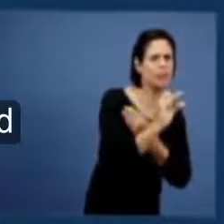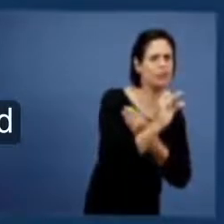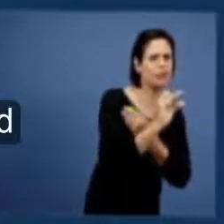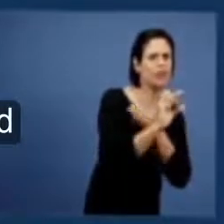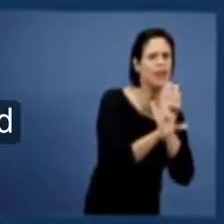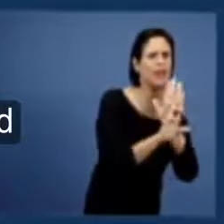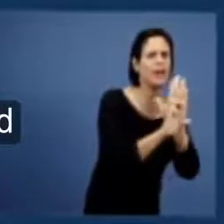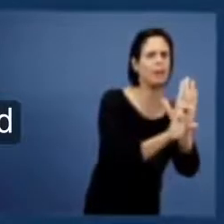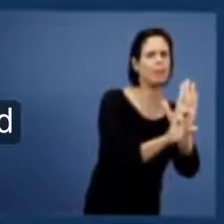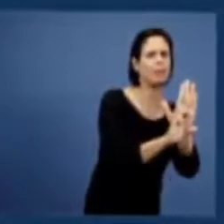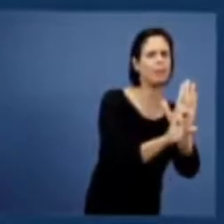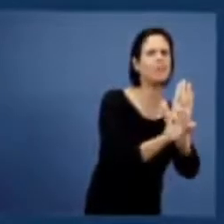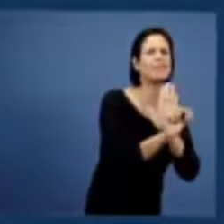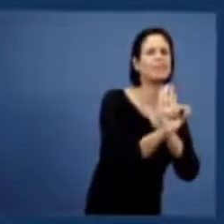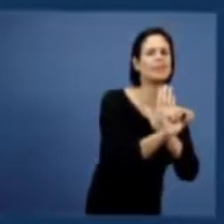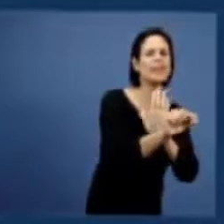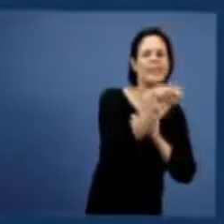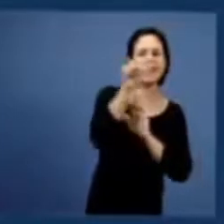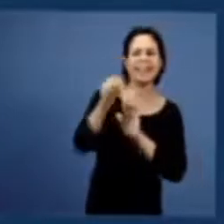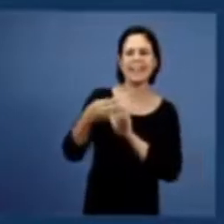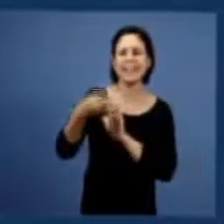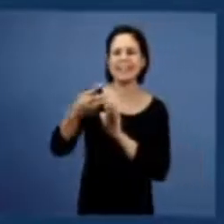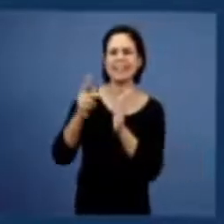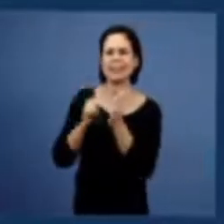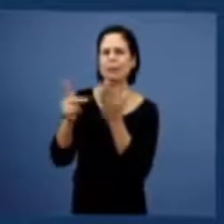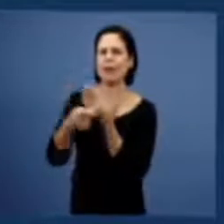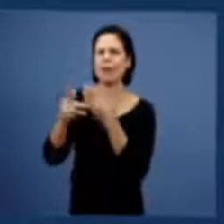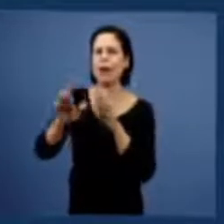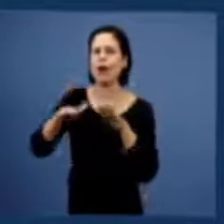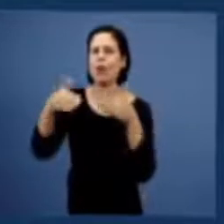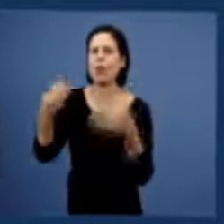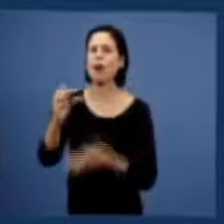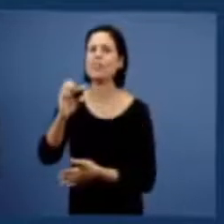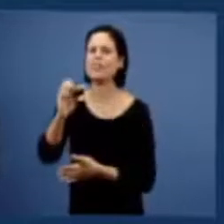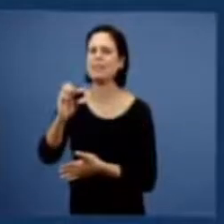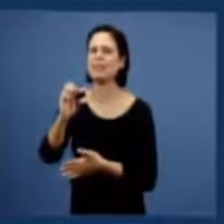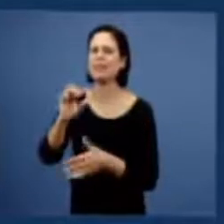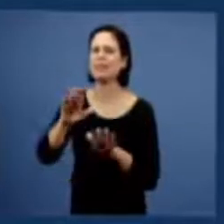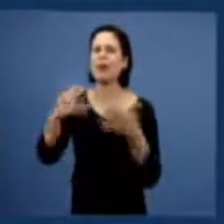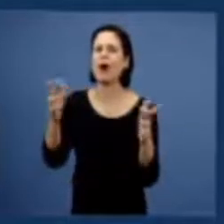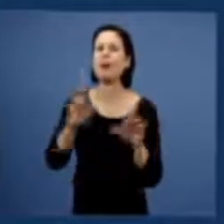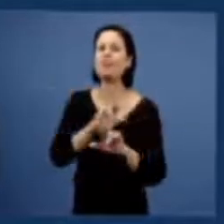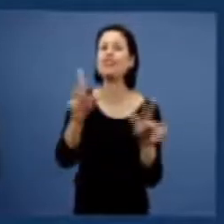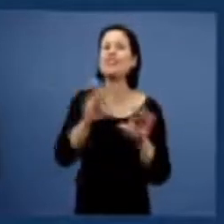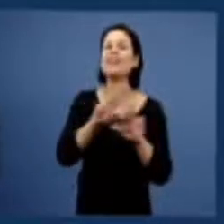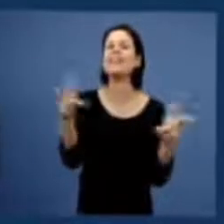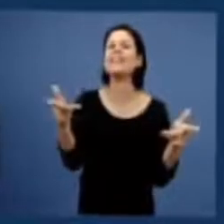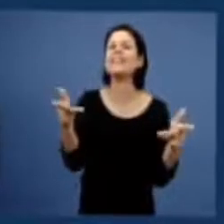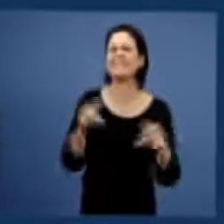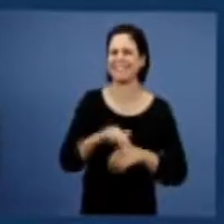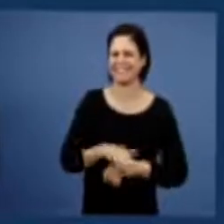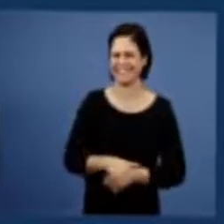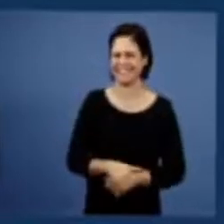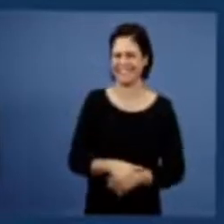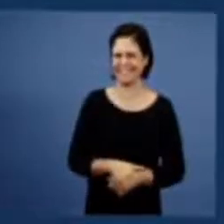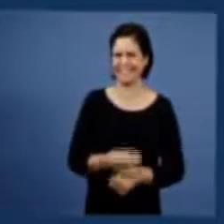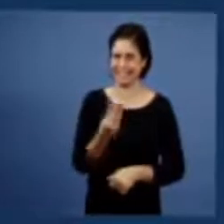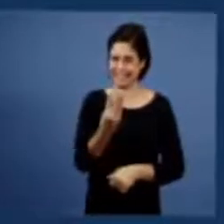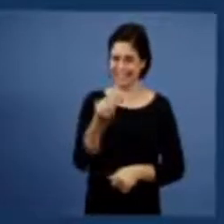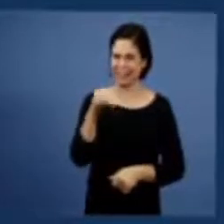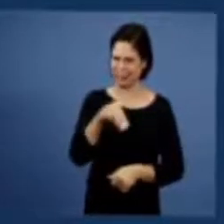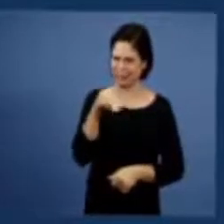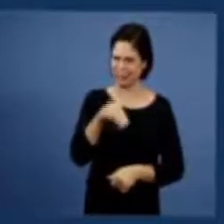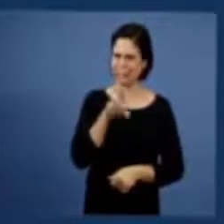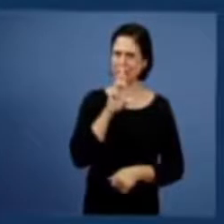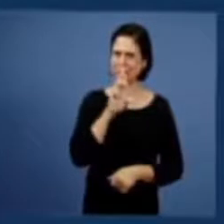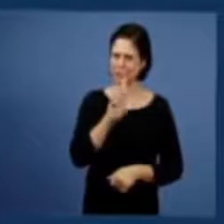a semente mencionada na terceira parábola essa eu quero aqui agora nós vamos dar mais um tempinho para os irmãos minutos